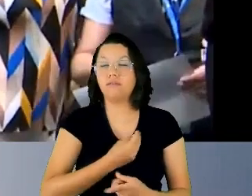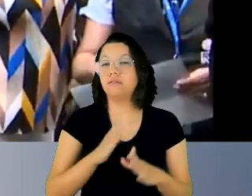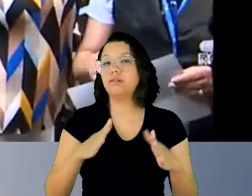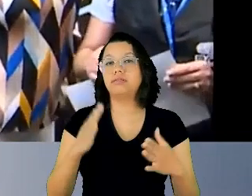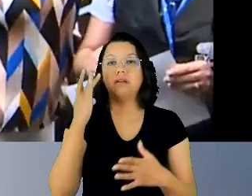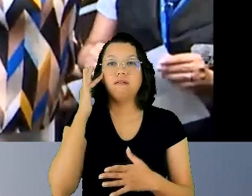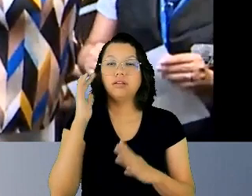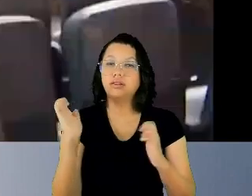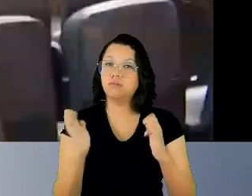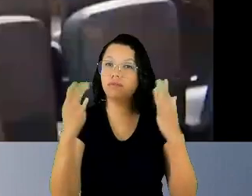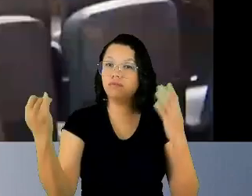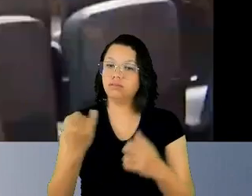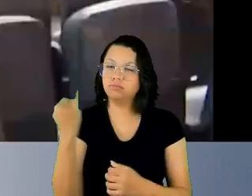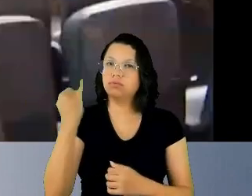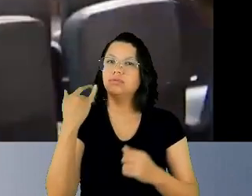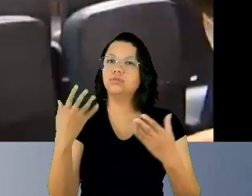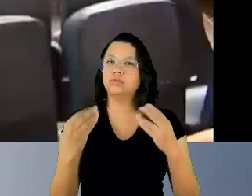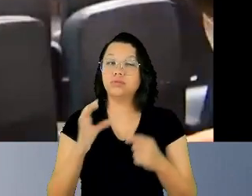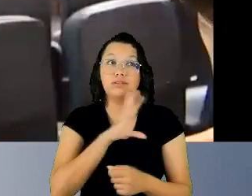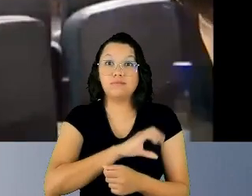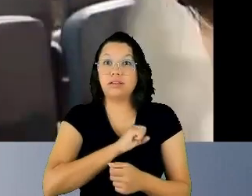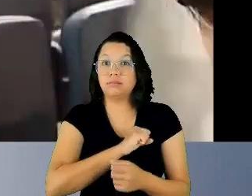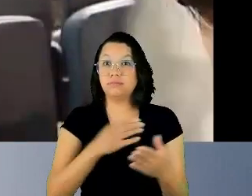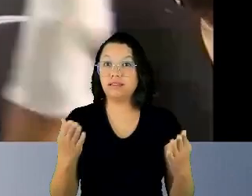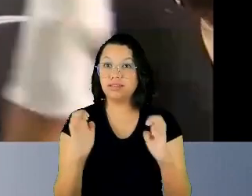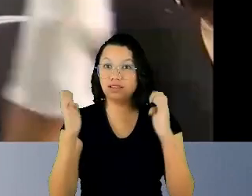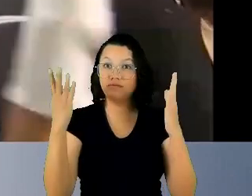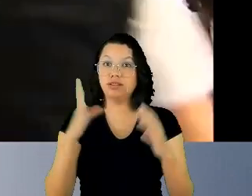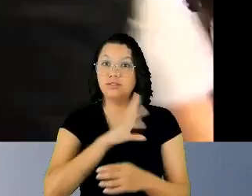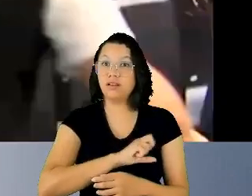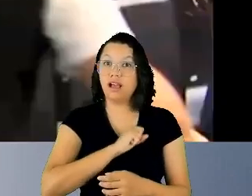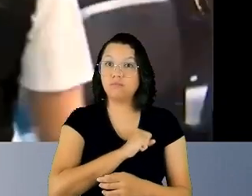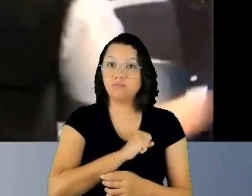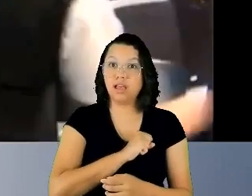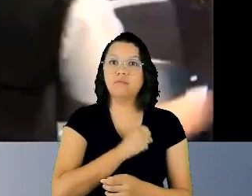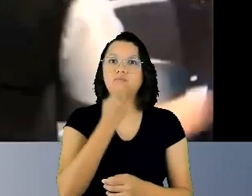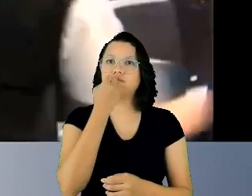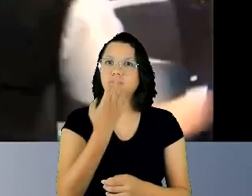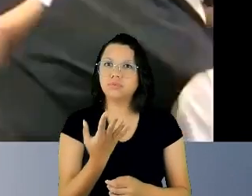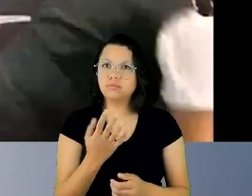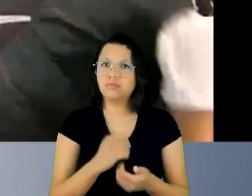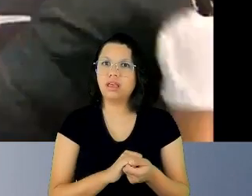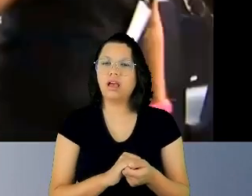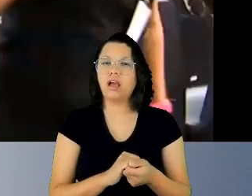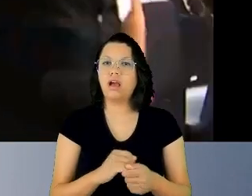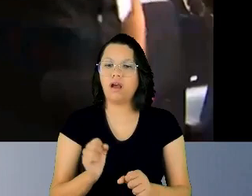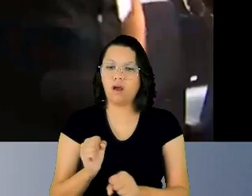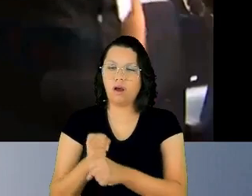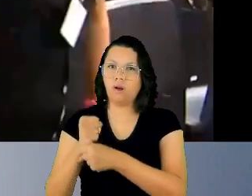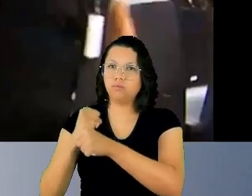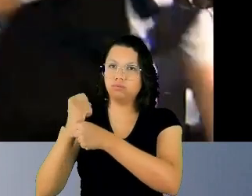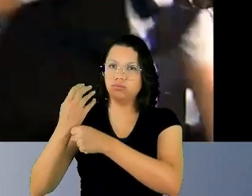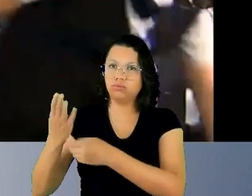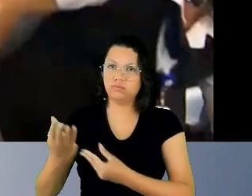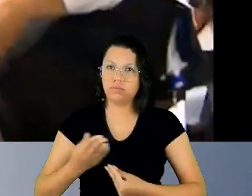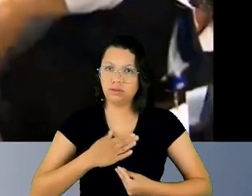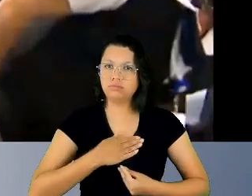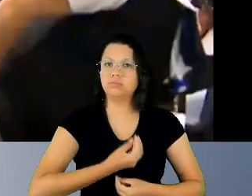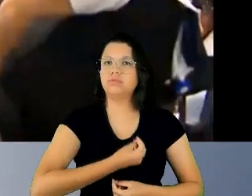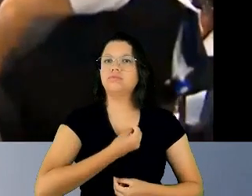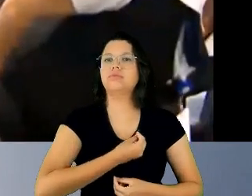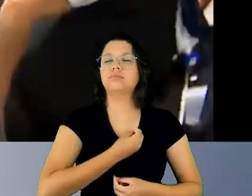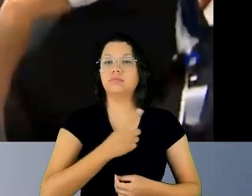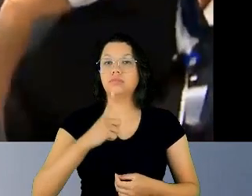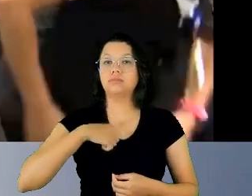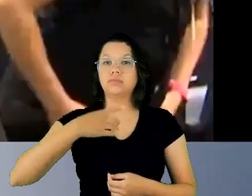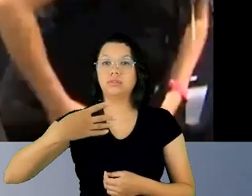importantíssimo. Eu amei esse evento, eu amei, ficou muito bom, muito construtivo para a minha vida e eu também tenho quatro